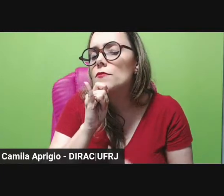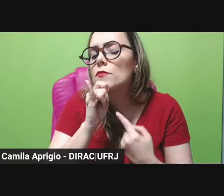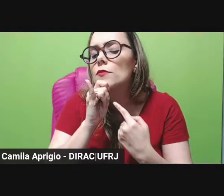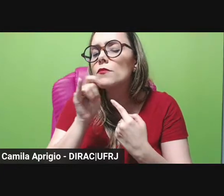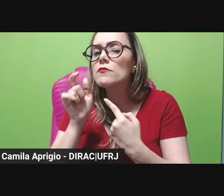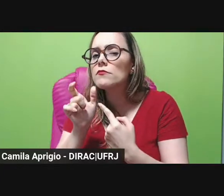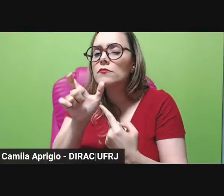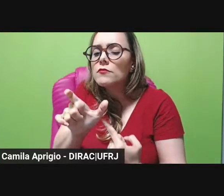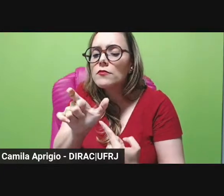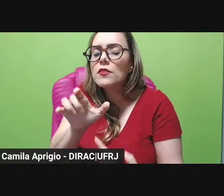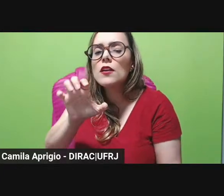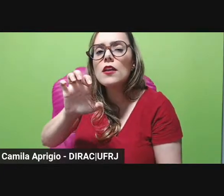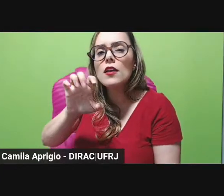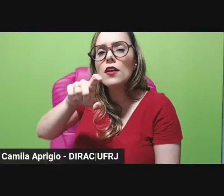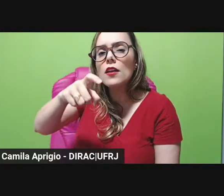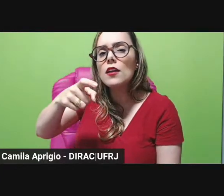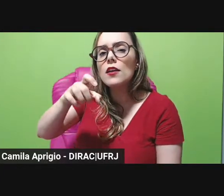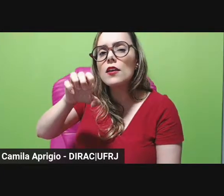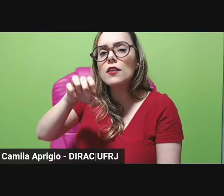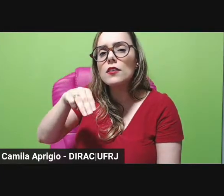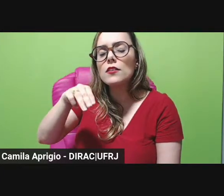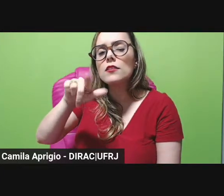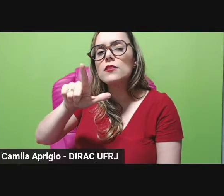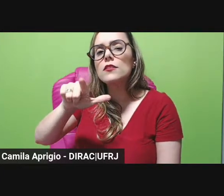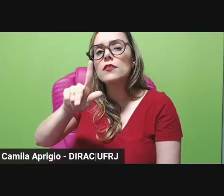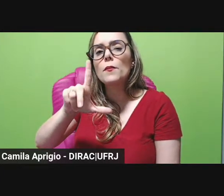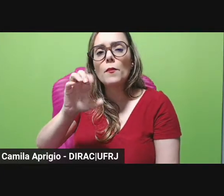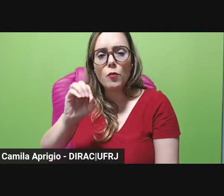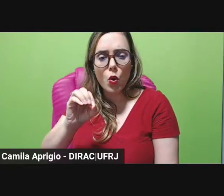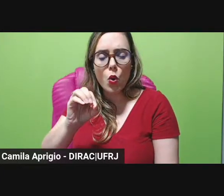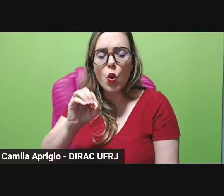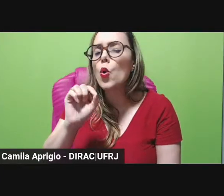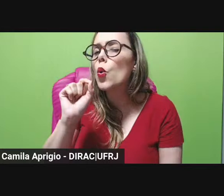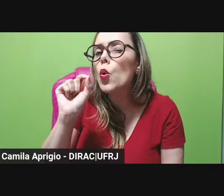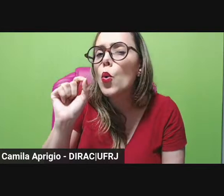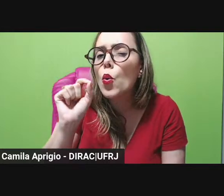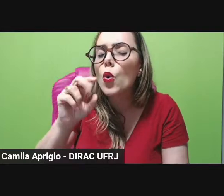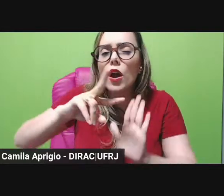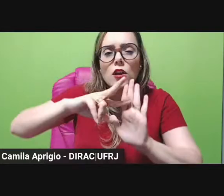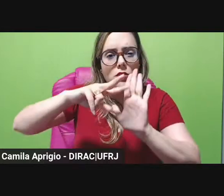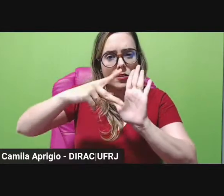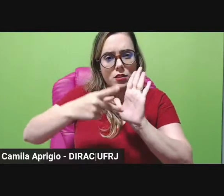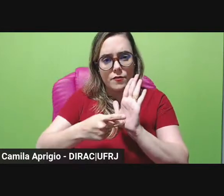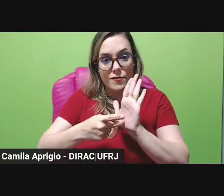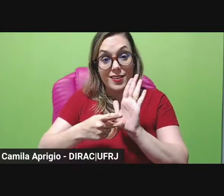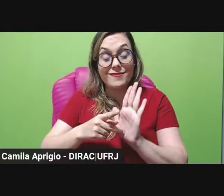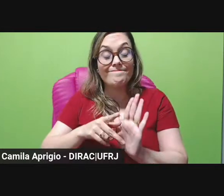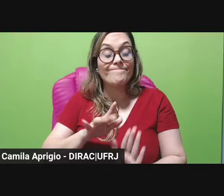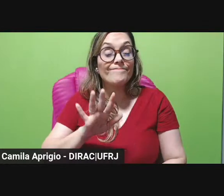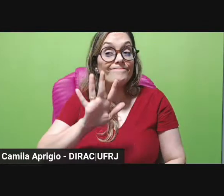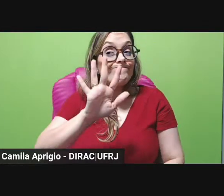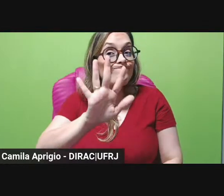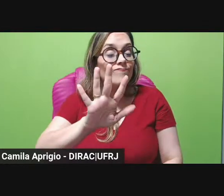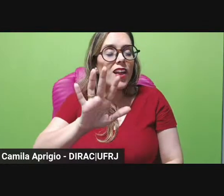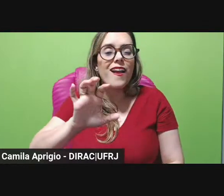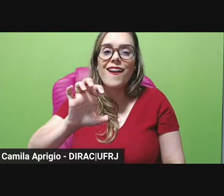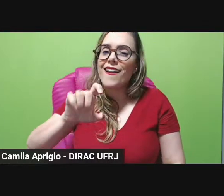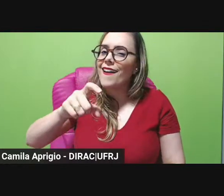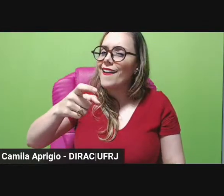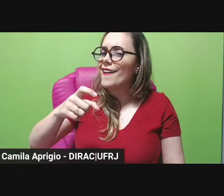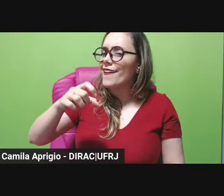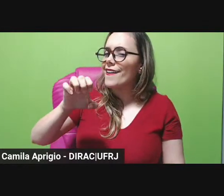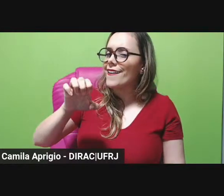e de uma observação porque exemplo aqui nesse nosso contexto é um nome técnico